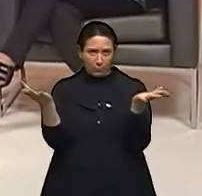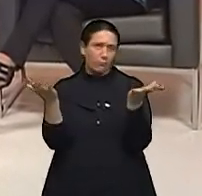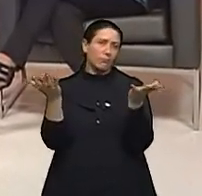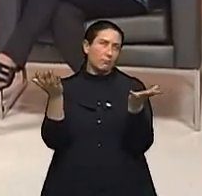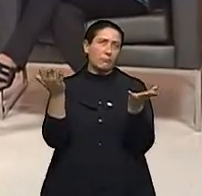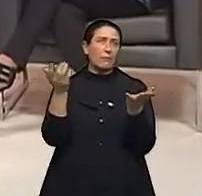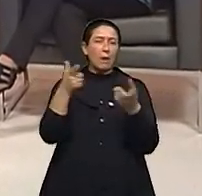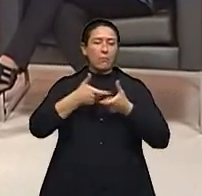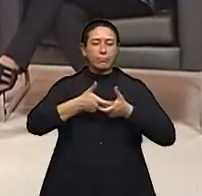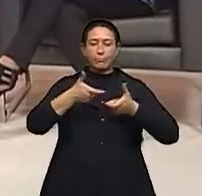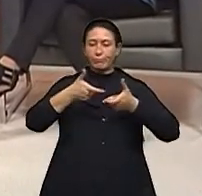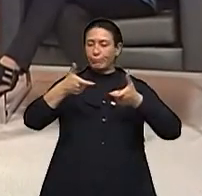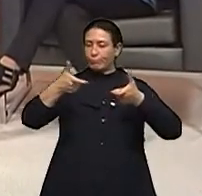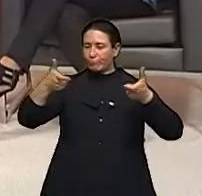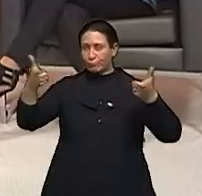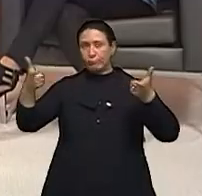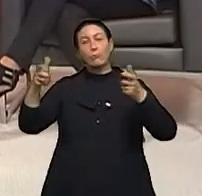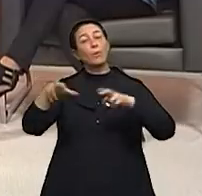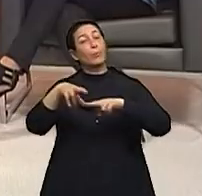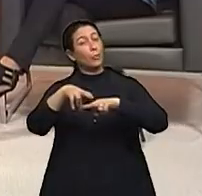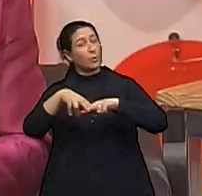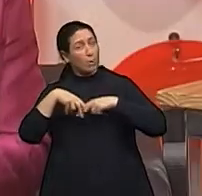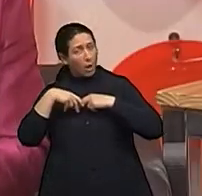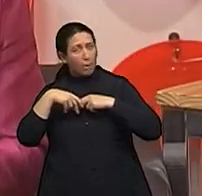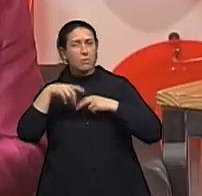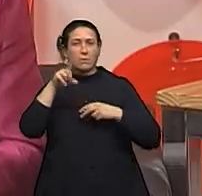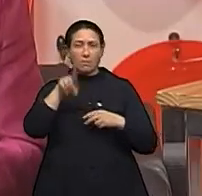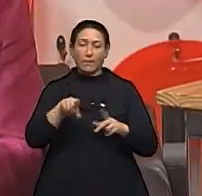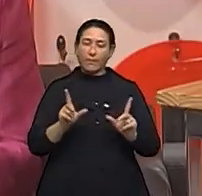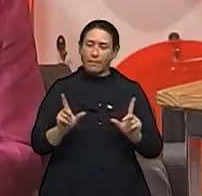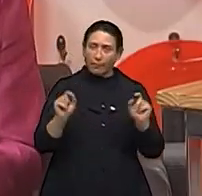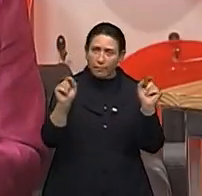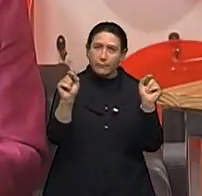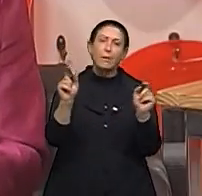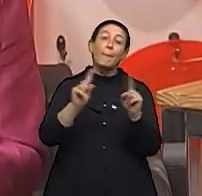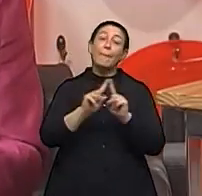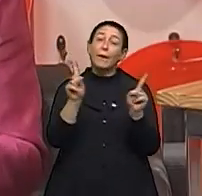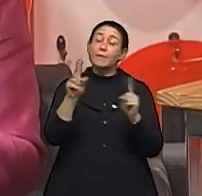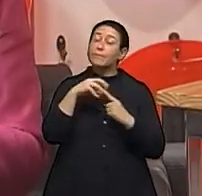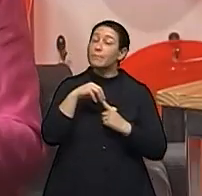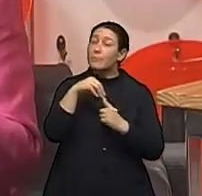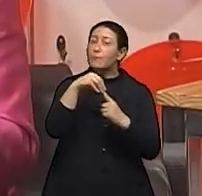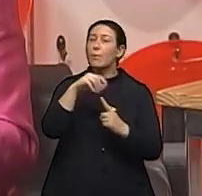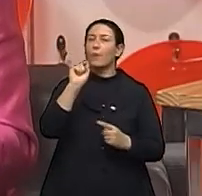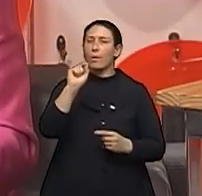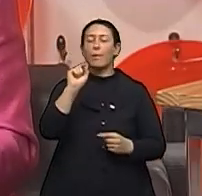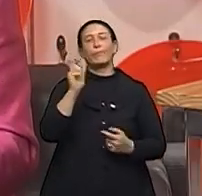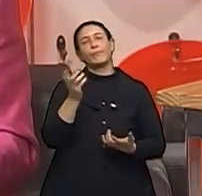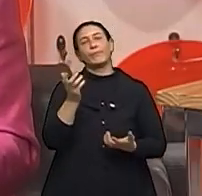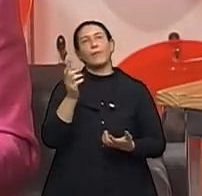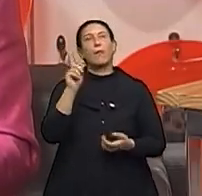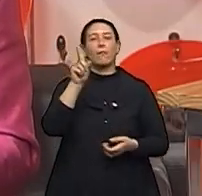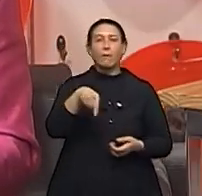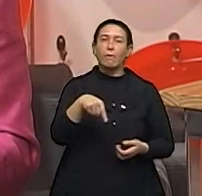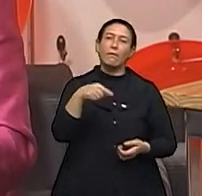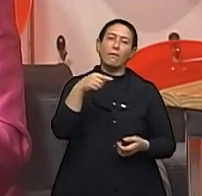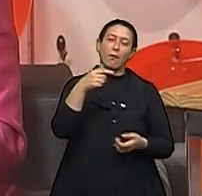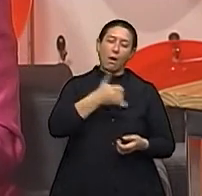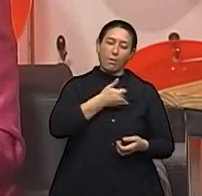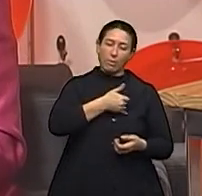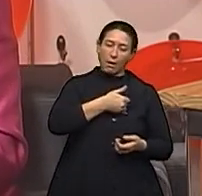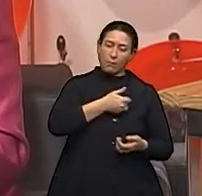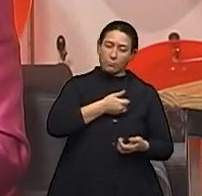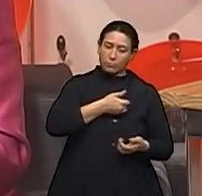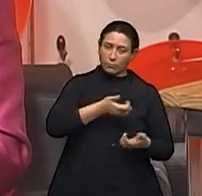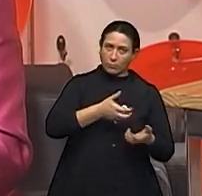aumenta em relação de câncer, em geral, mas de mama principalmente, em relação ao aumento da idade,